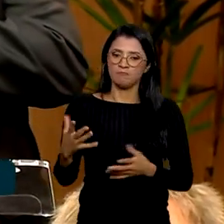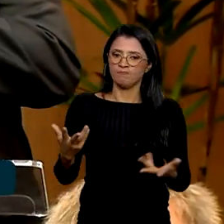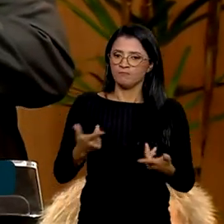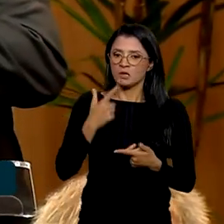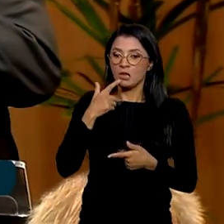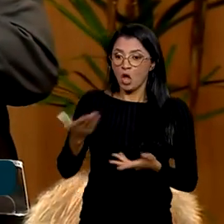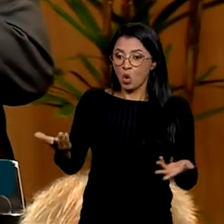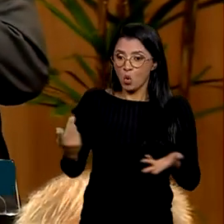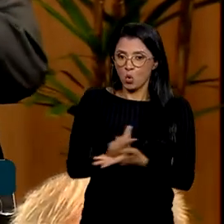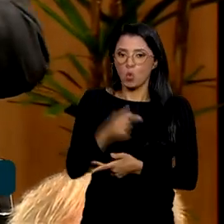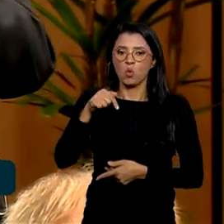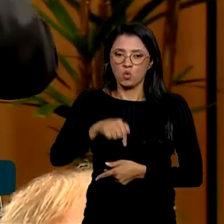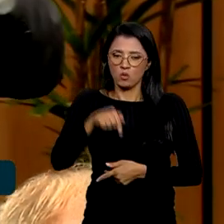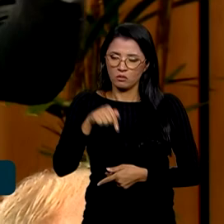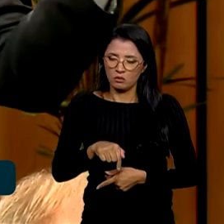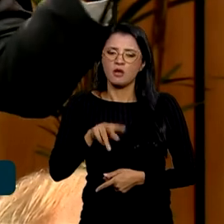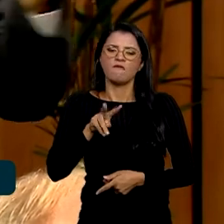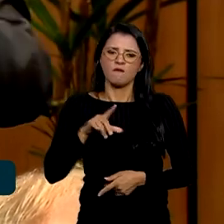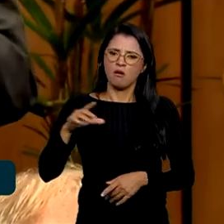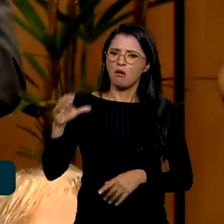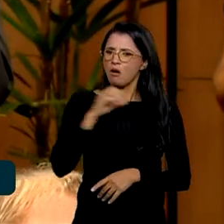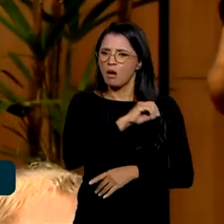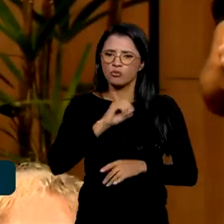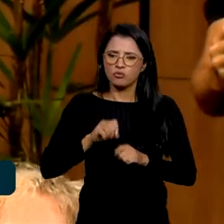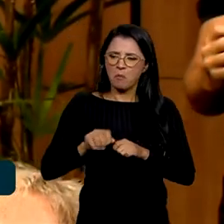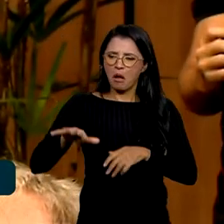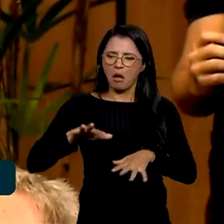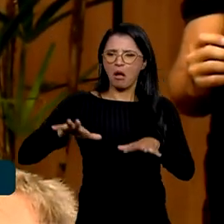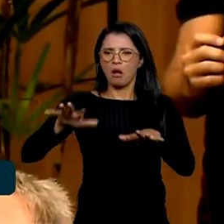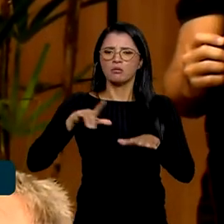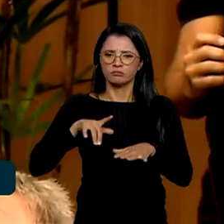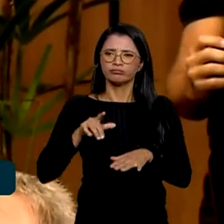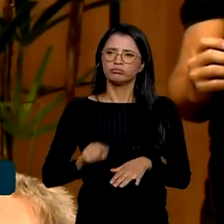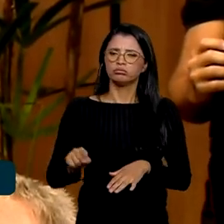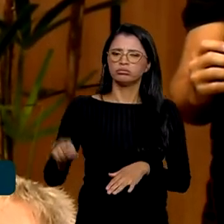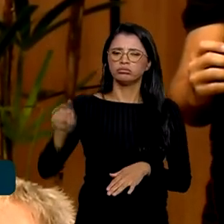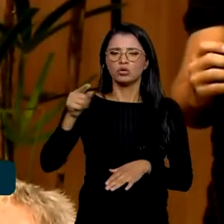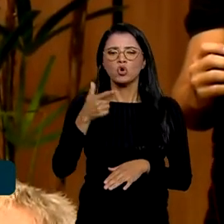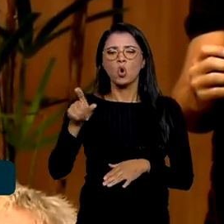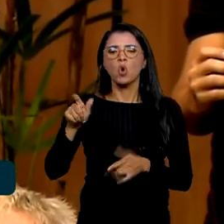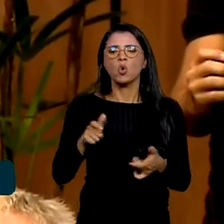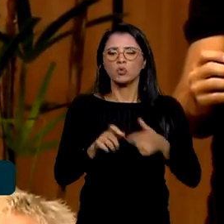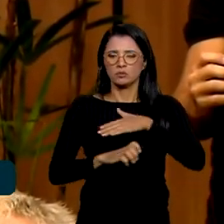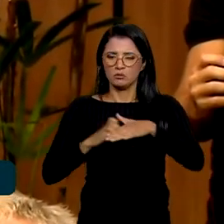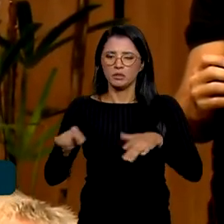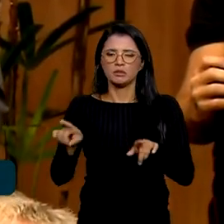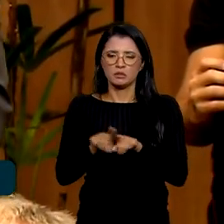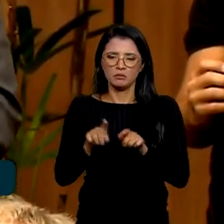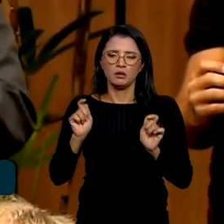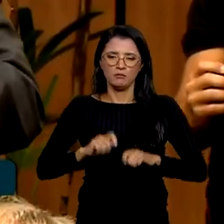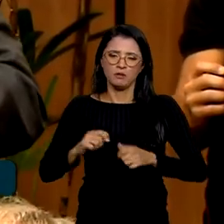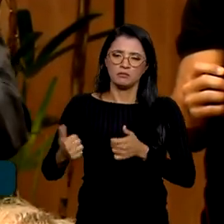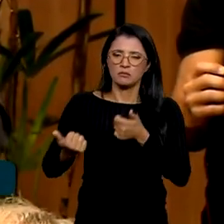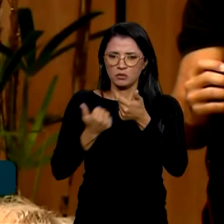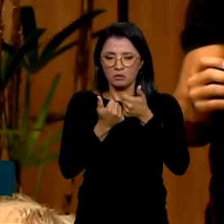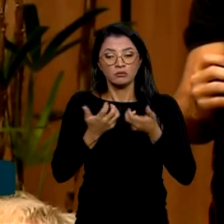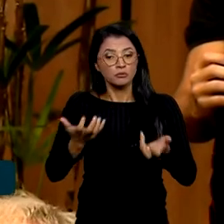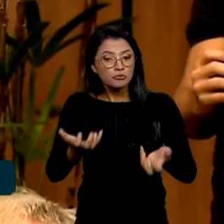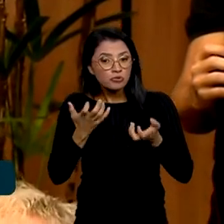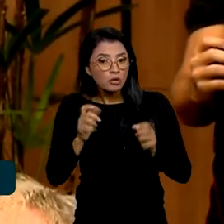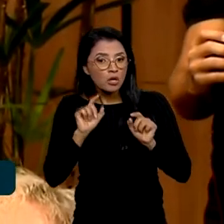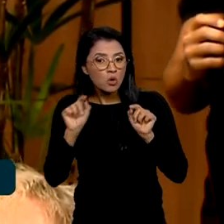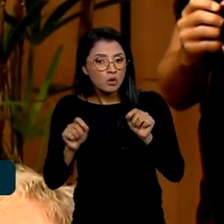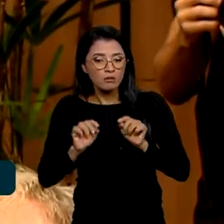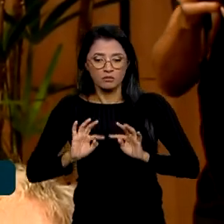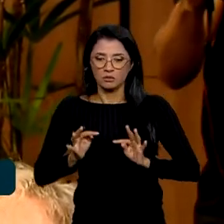se verifica vai em breve se multiplicar em relação a outras empresas. O que nós queremos é que a